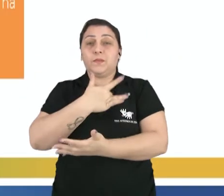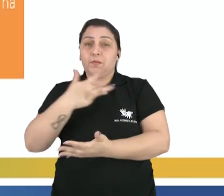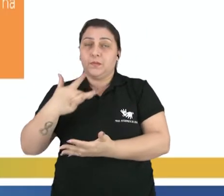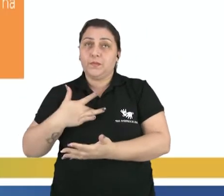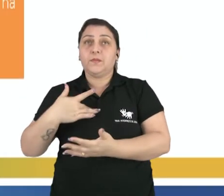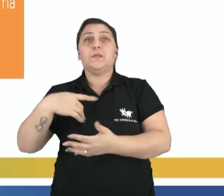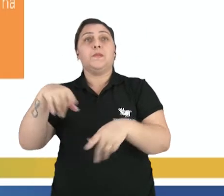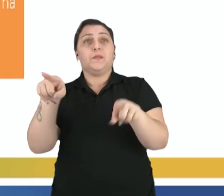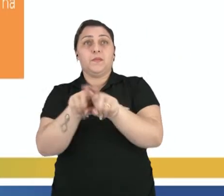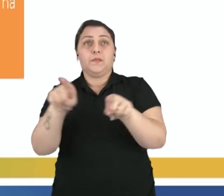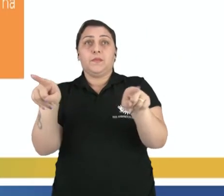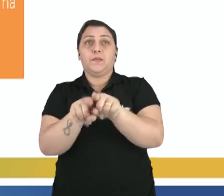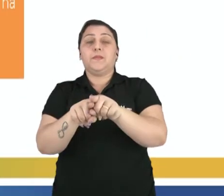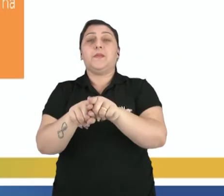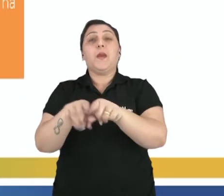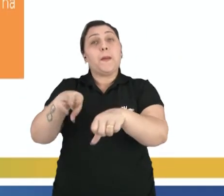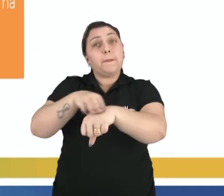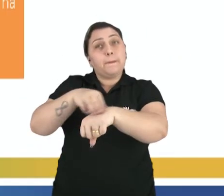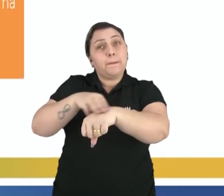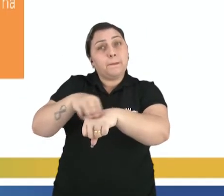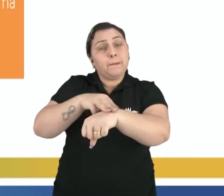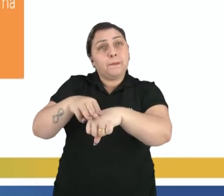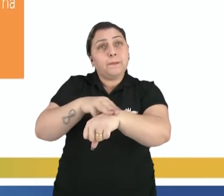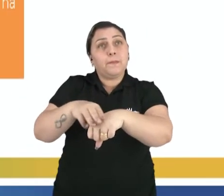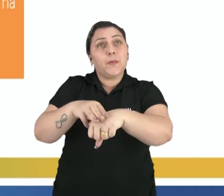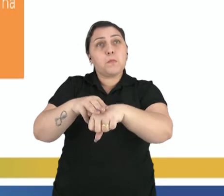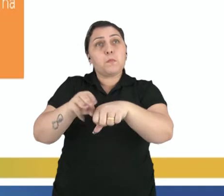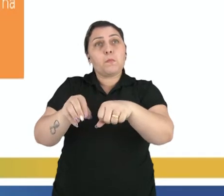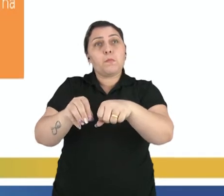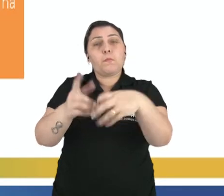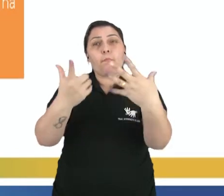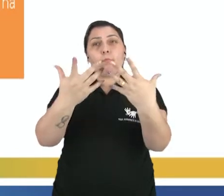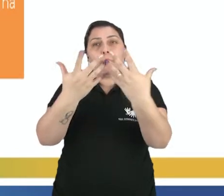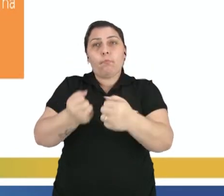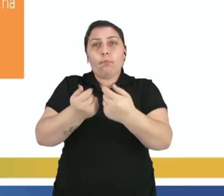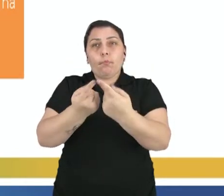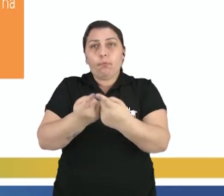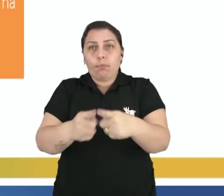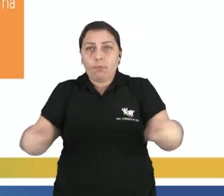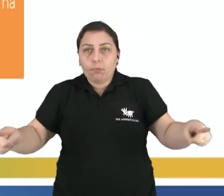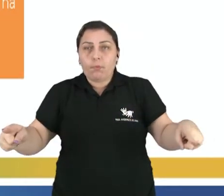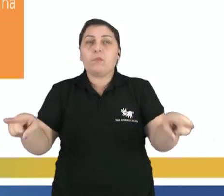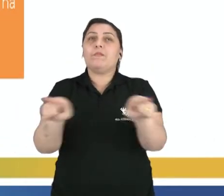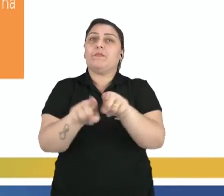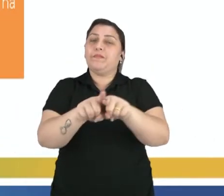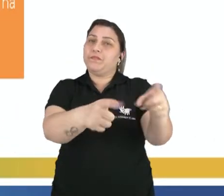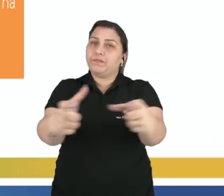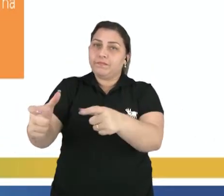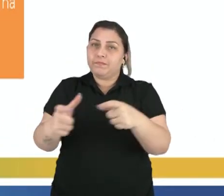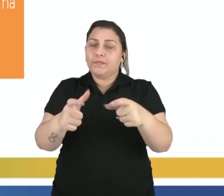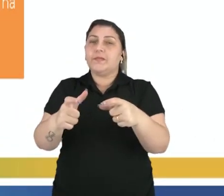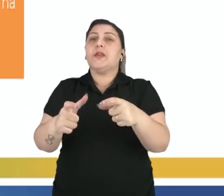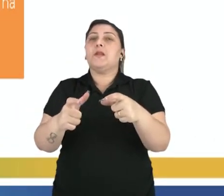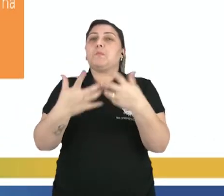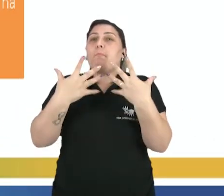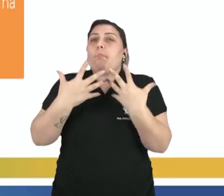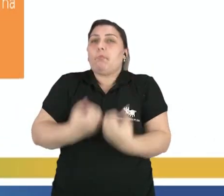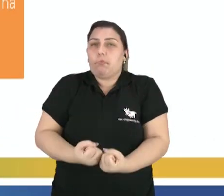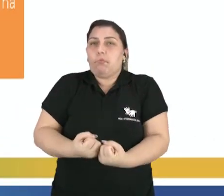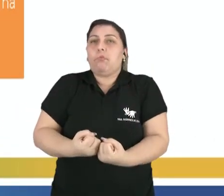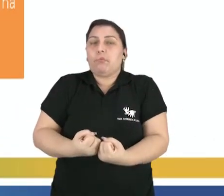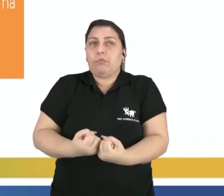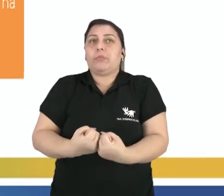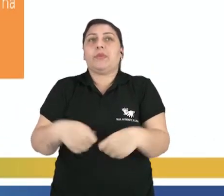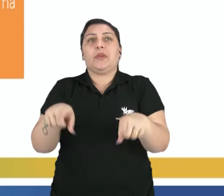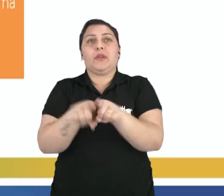Temos essa cor marrom, que é voltada para os desertos, né? Então a gestão dos desertos e locais áridos, avanços na